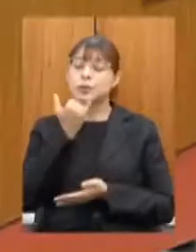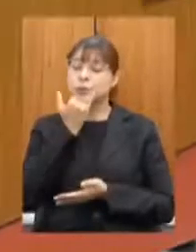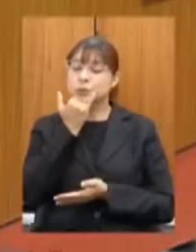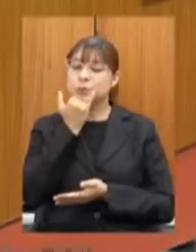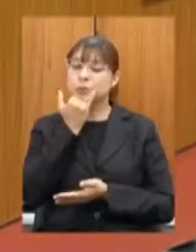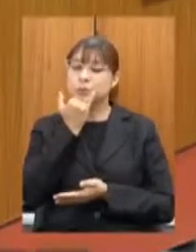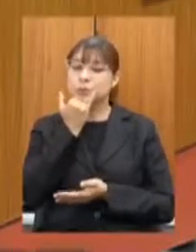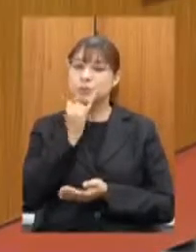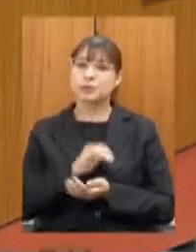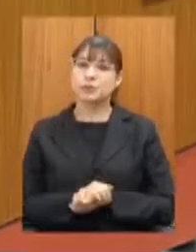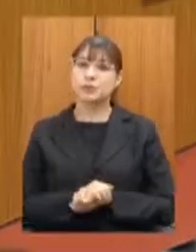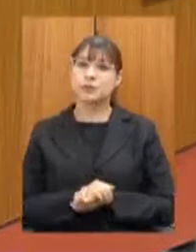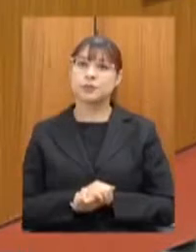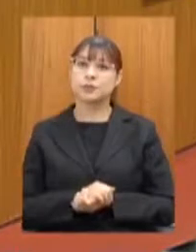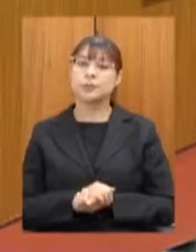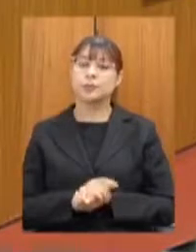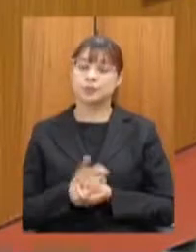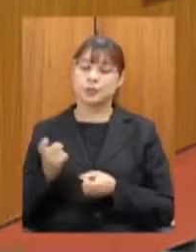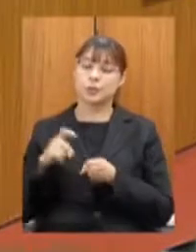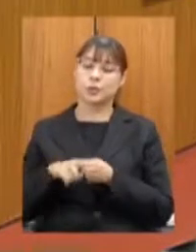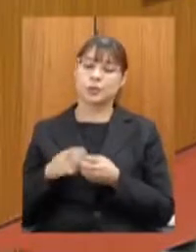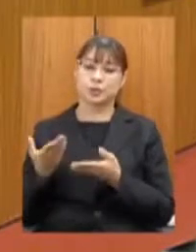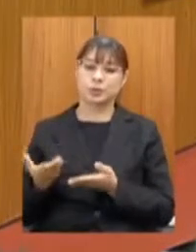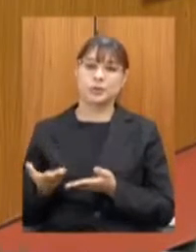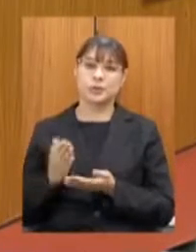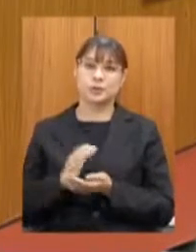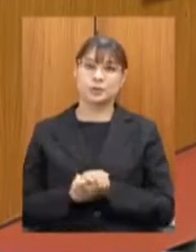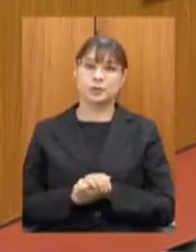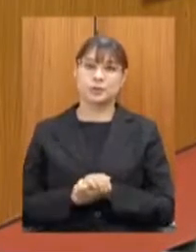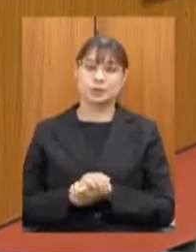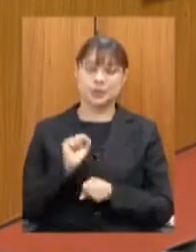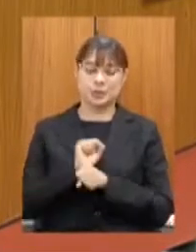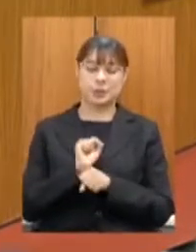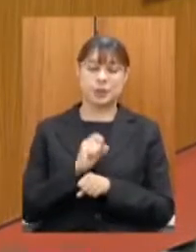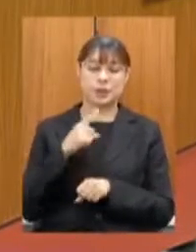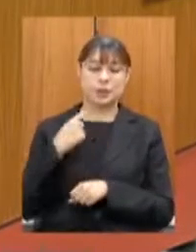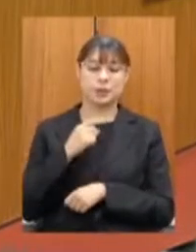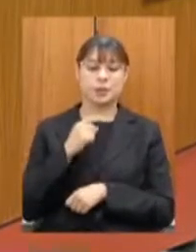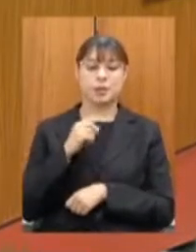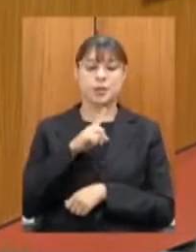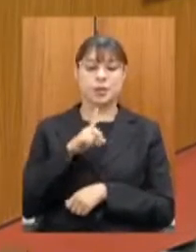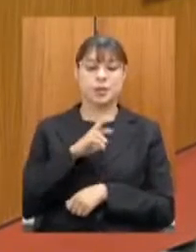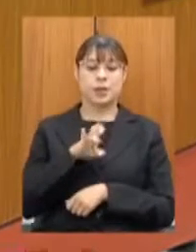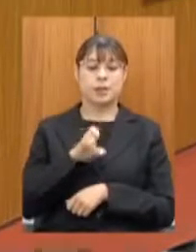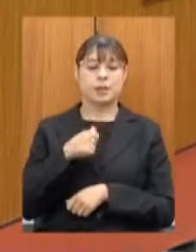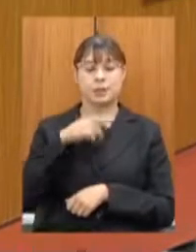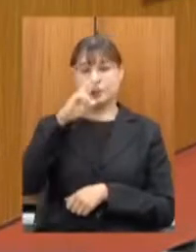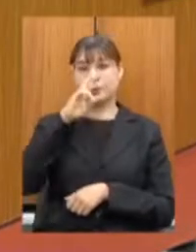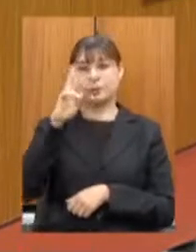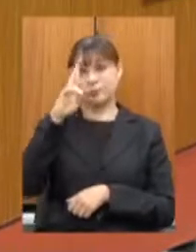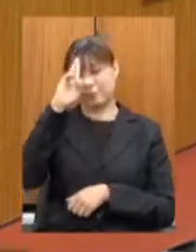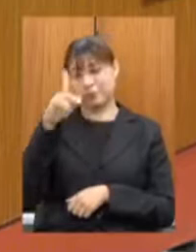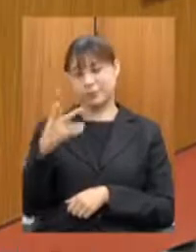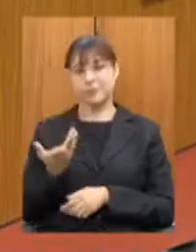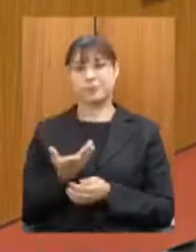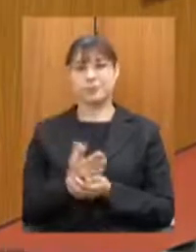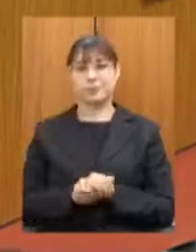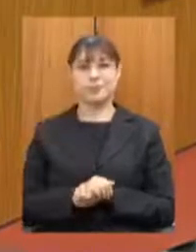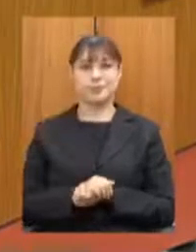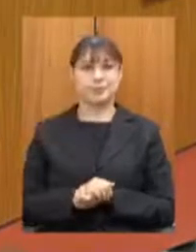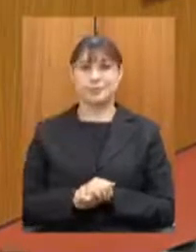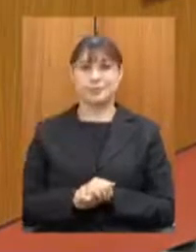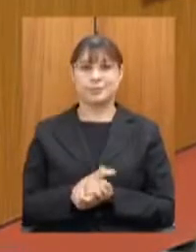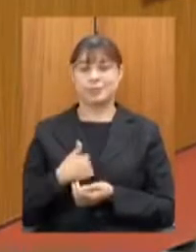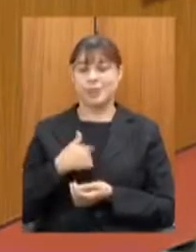então o senhor tem a palavra aguarde um pouco deputado Zé Reis eu falhei aqui foi um frango tem a